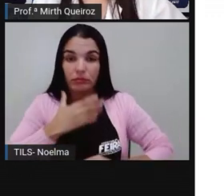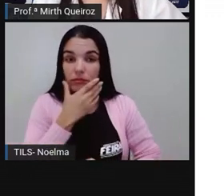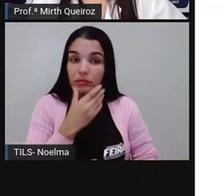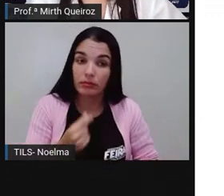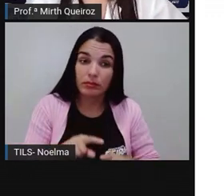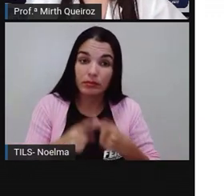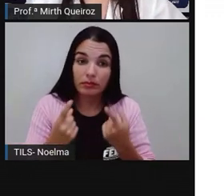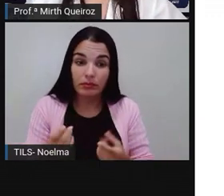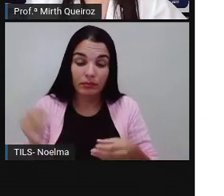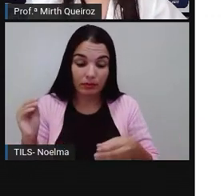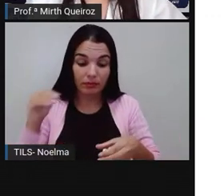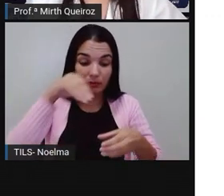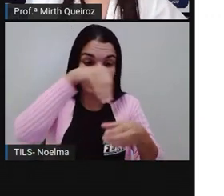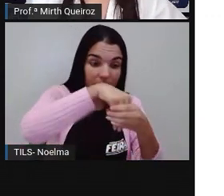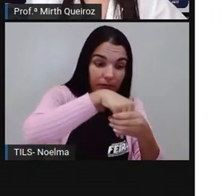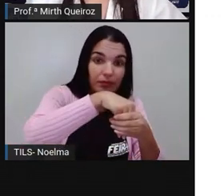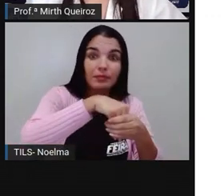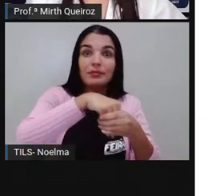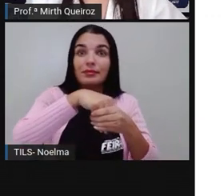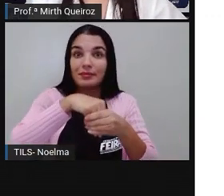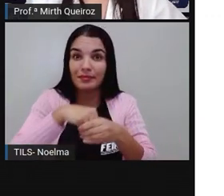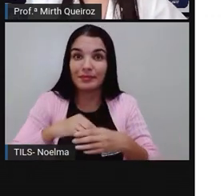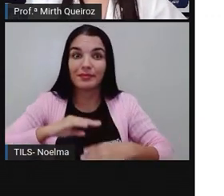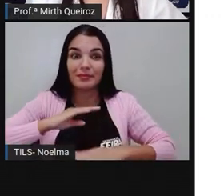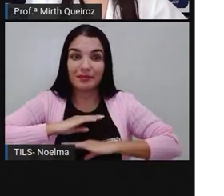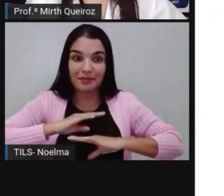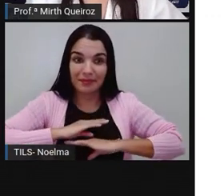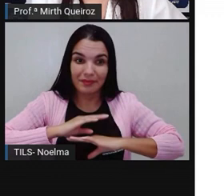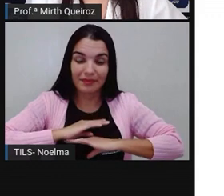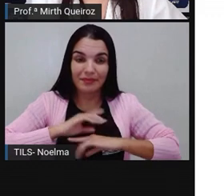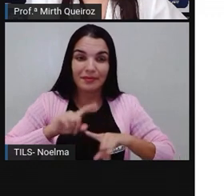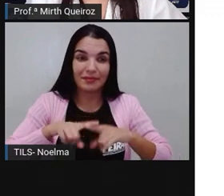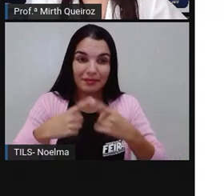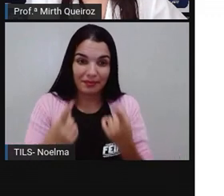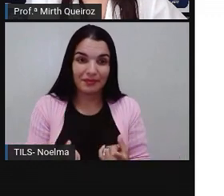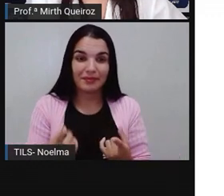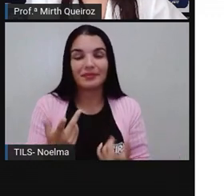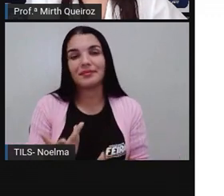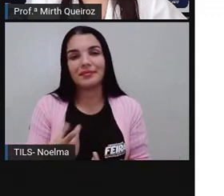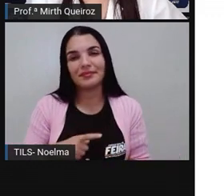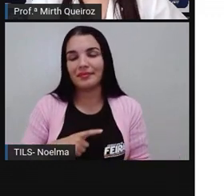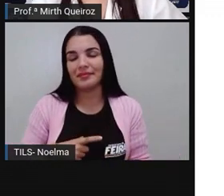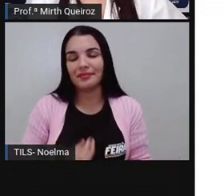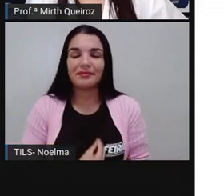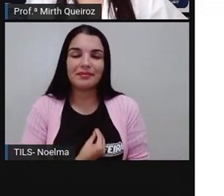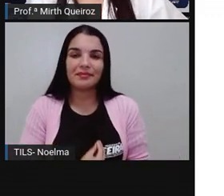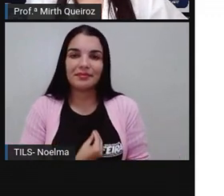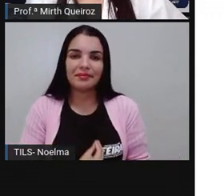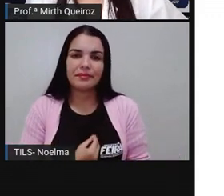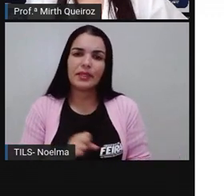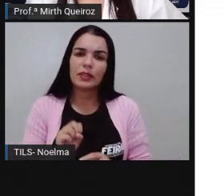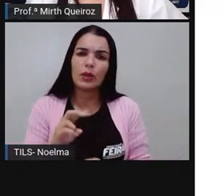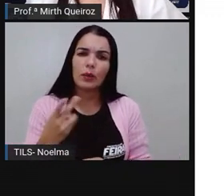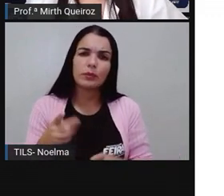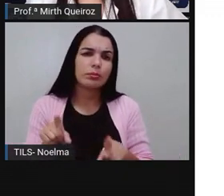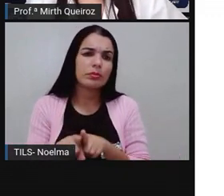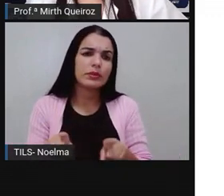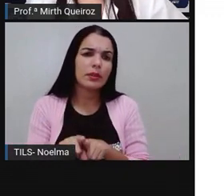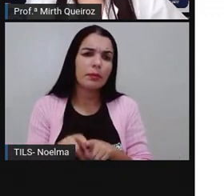organismos, eles vivem dentro de outros organismos, que são organismos vivos. Ou a gente pode viver,